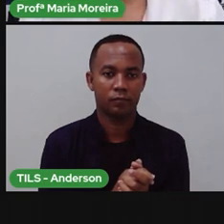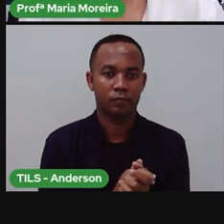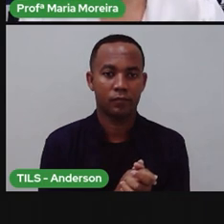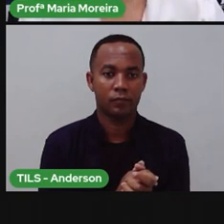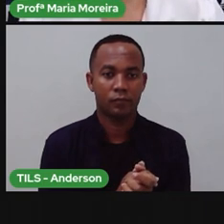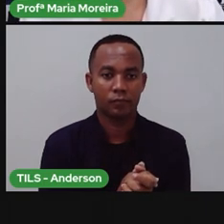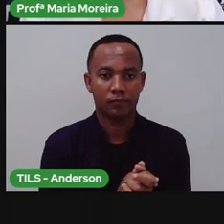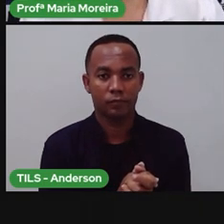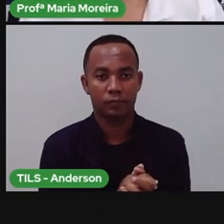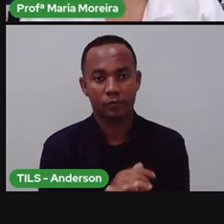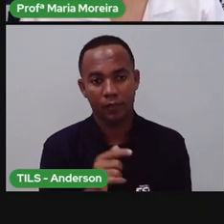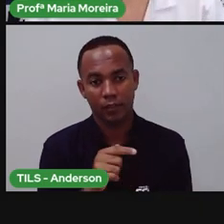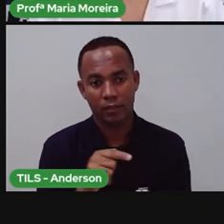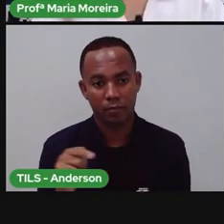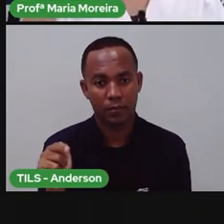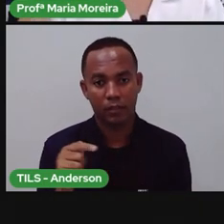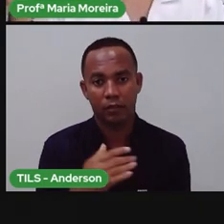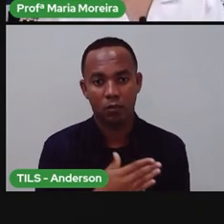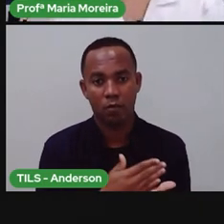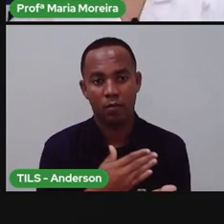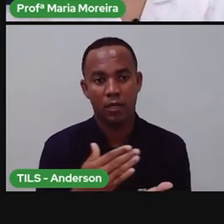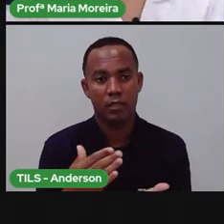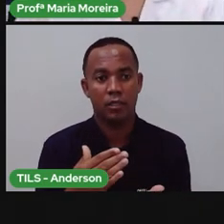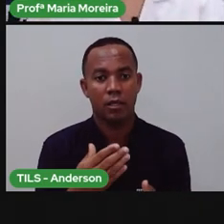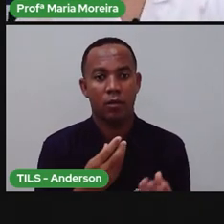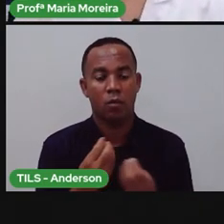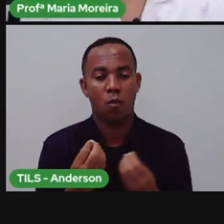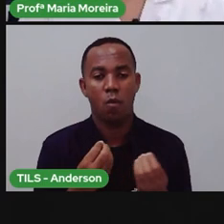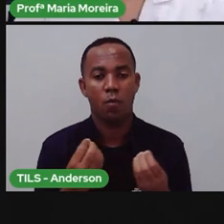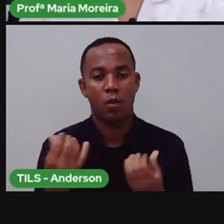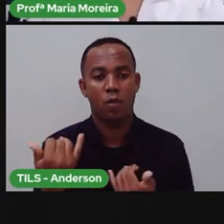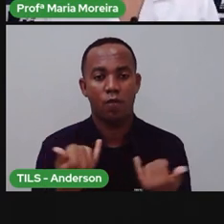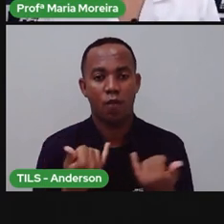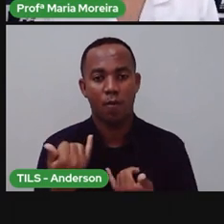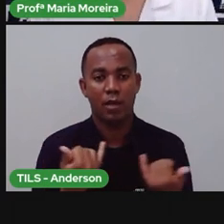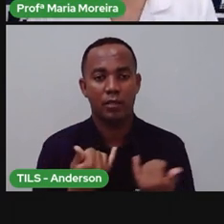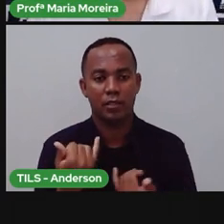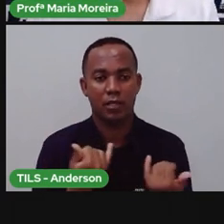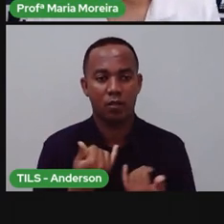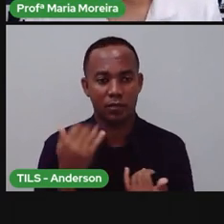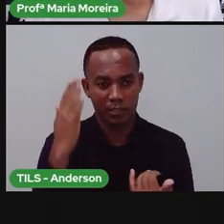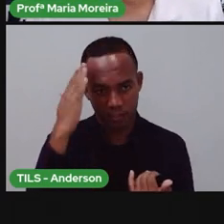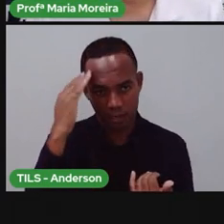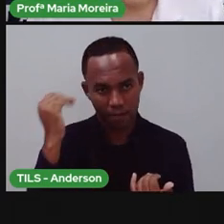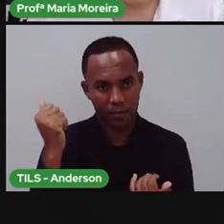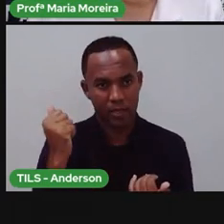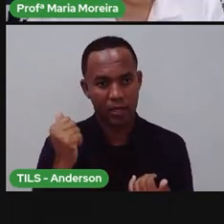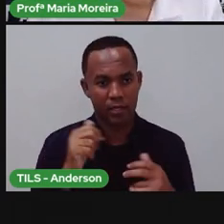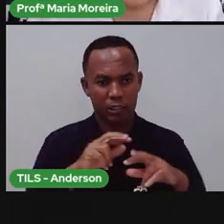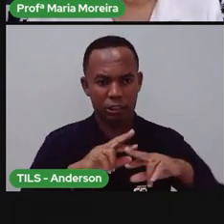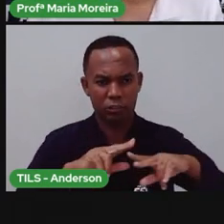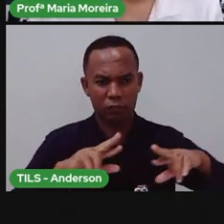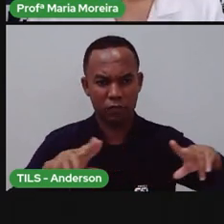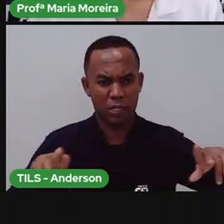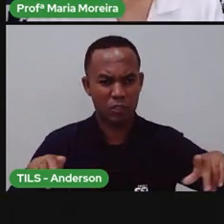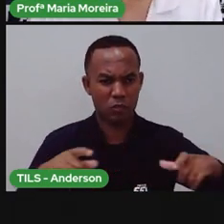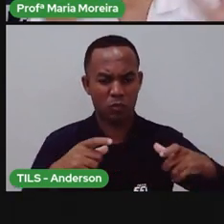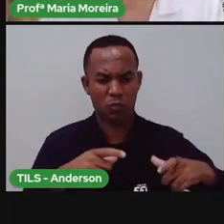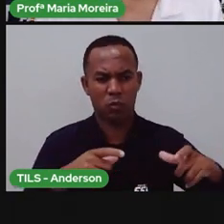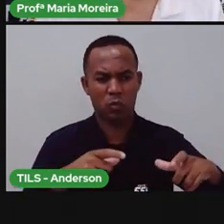Nossa aula aqui, a prova vai começar falando com vocês sobre informação. Vocês sabiam que existem vários lugares,